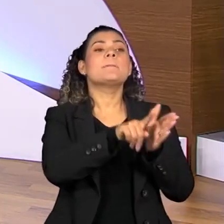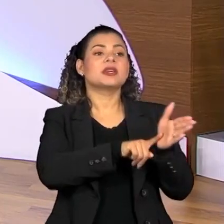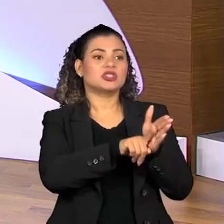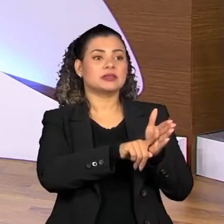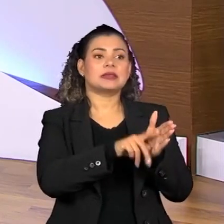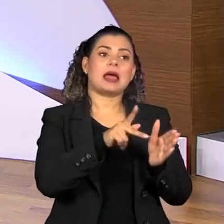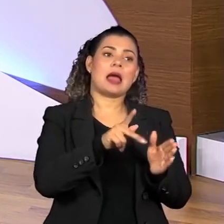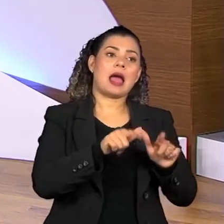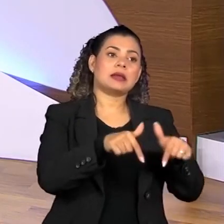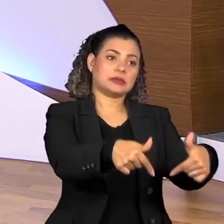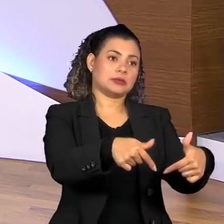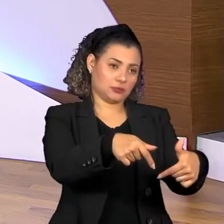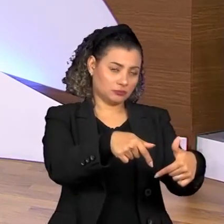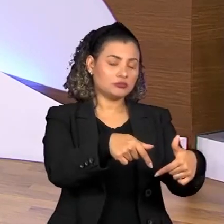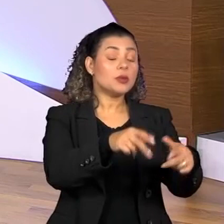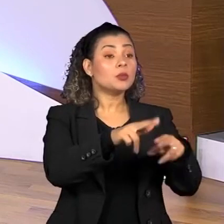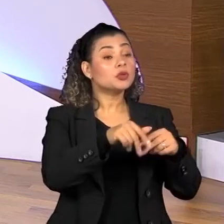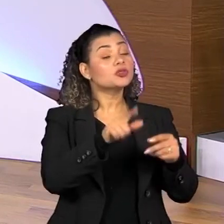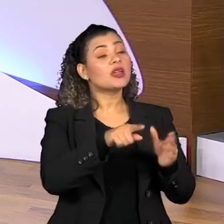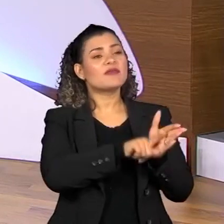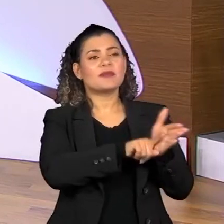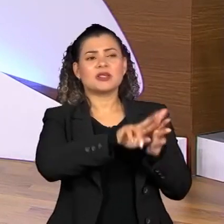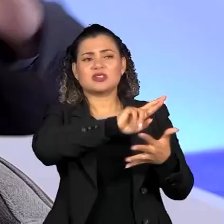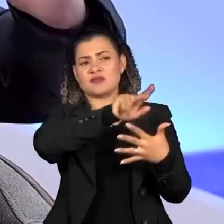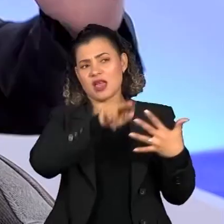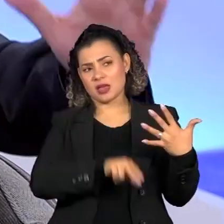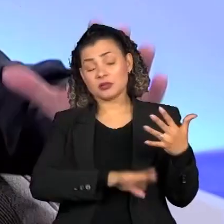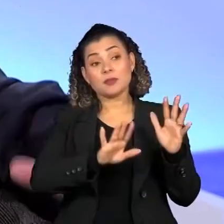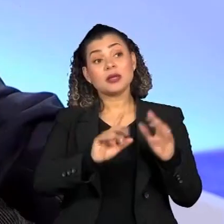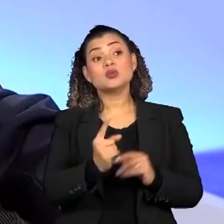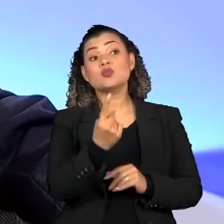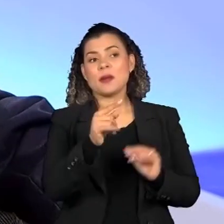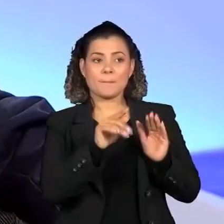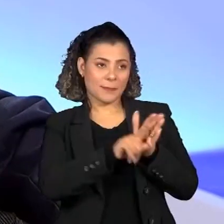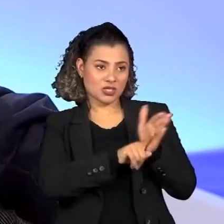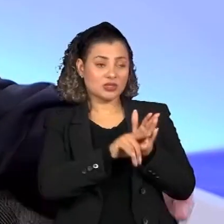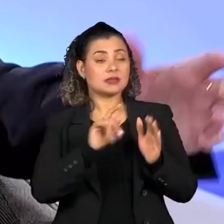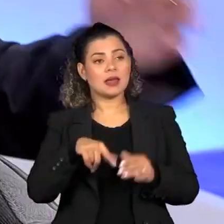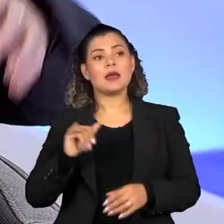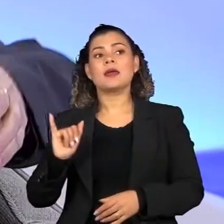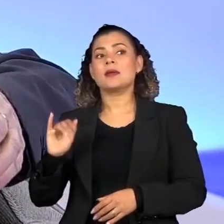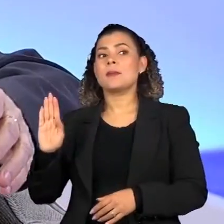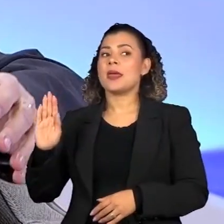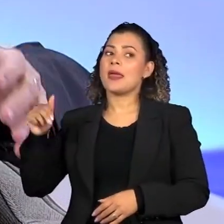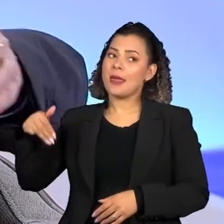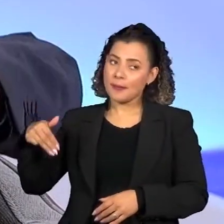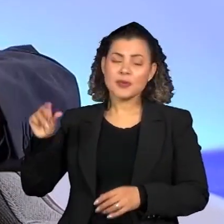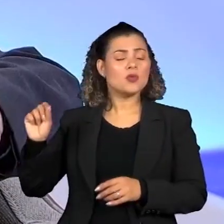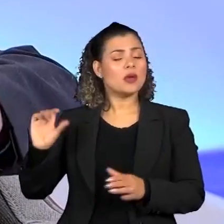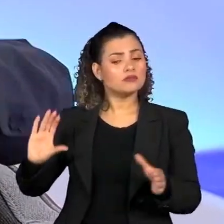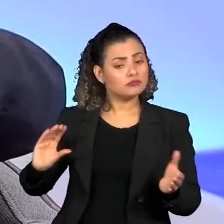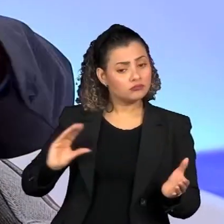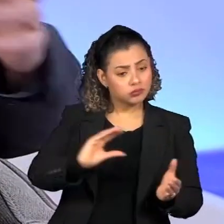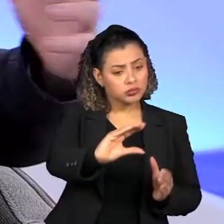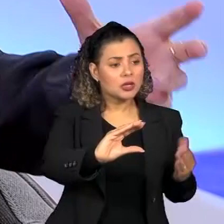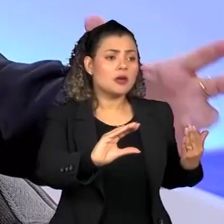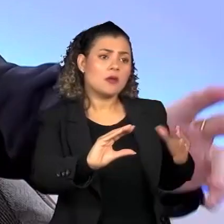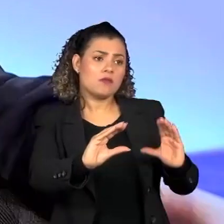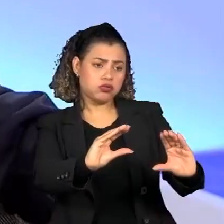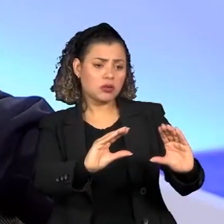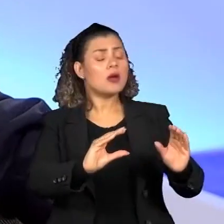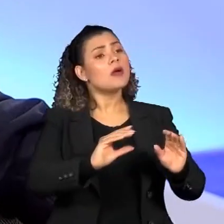Temos com várias empresas, eu posso depois explorar melhor. Mas uma delas é com a IBM, em que nós colocamos recursos, eles também, para